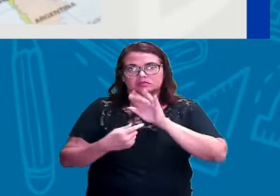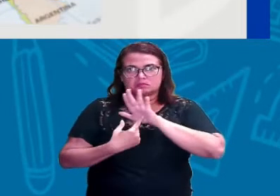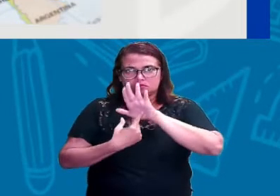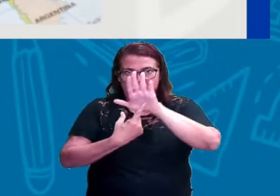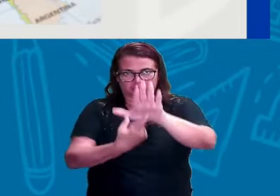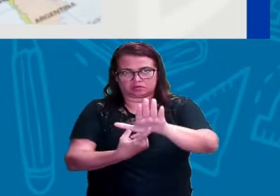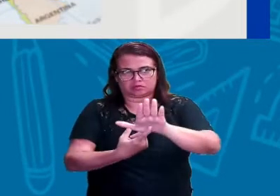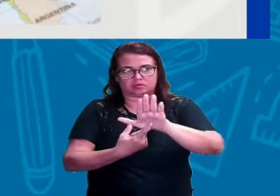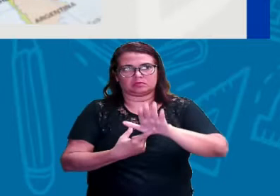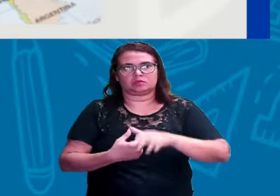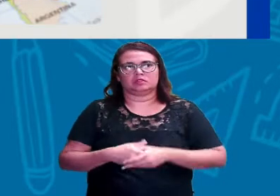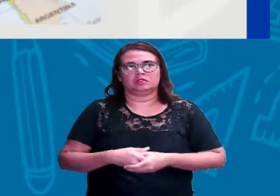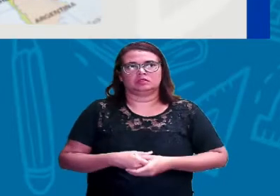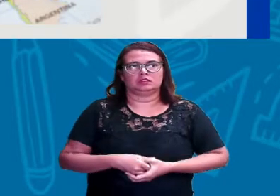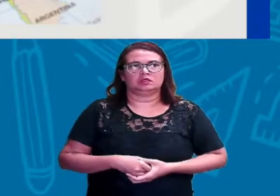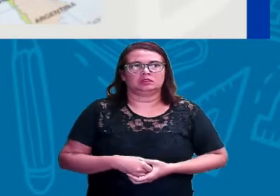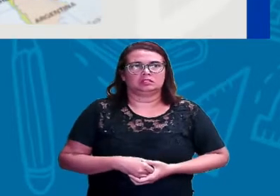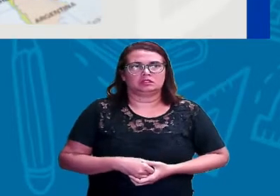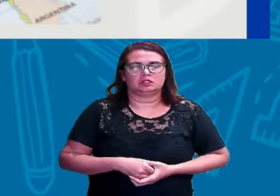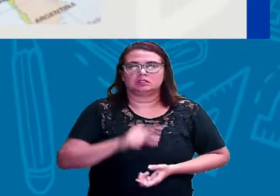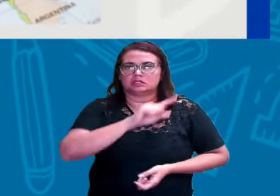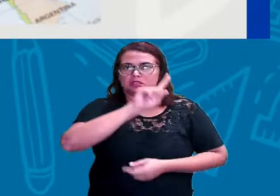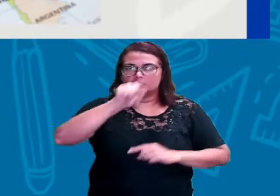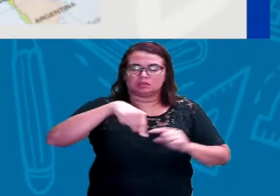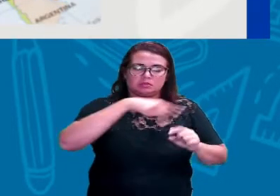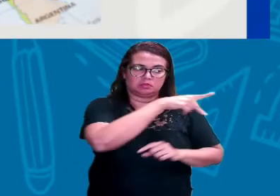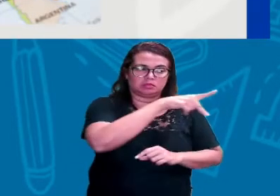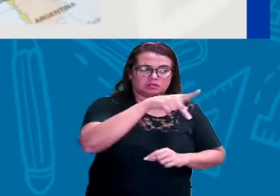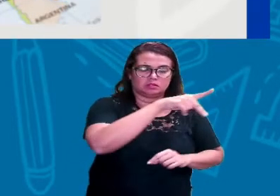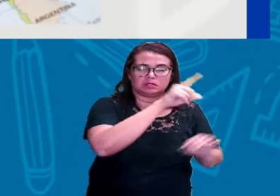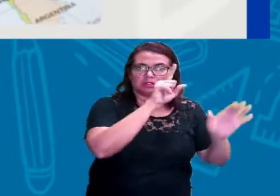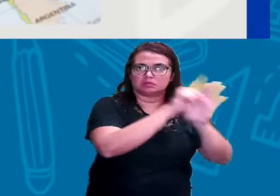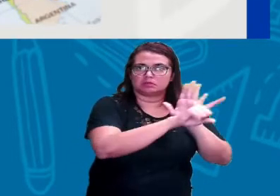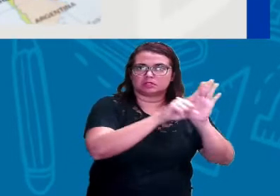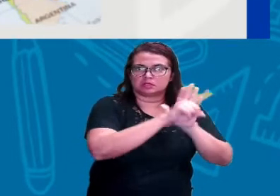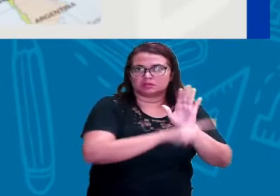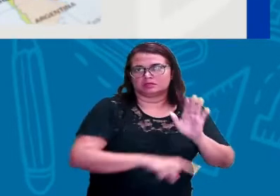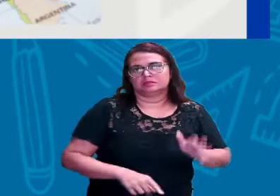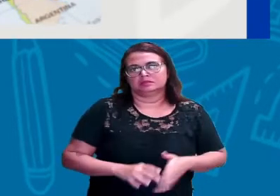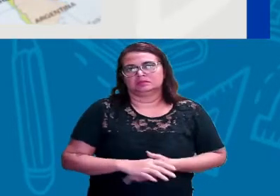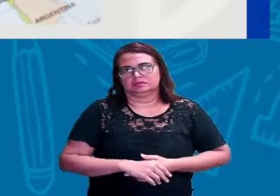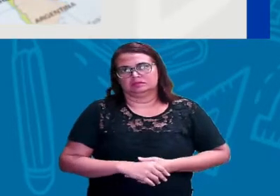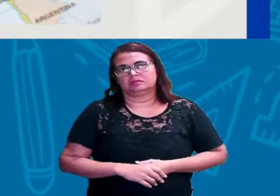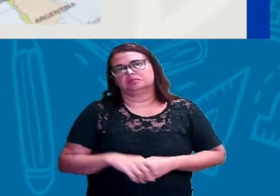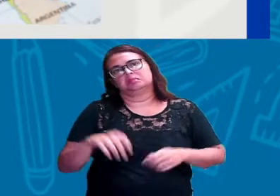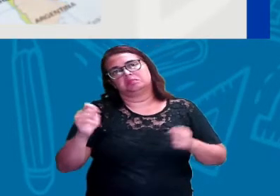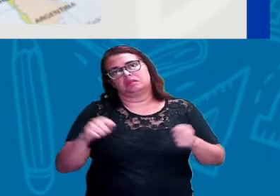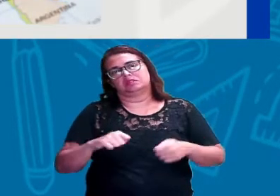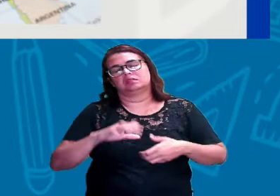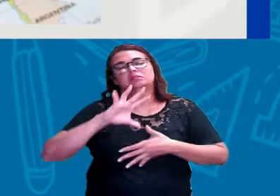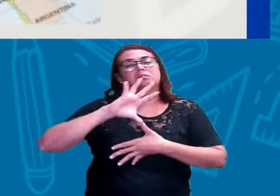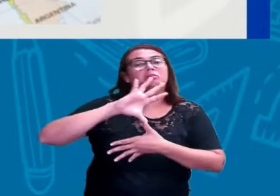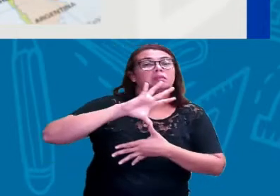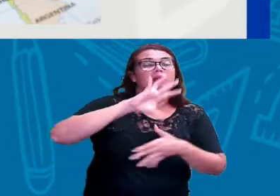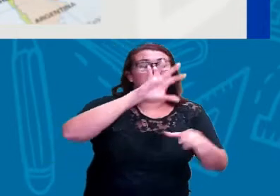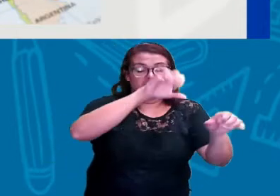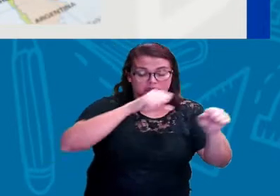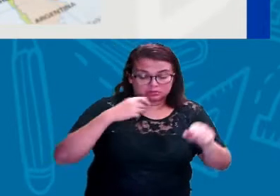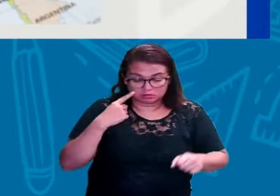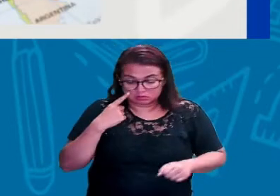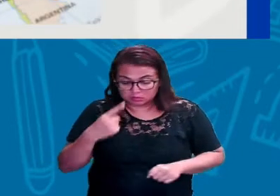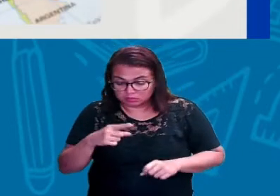aprimorando isso aí com os professores de vocês em sala de aula. Levem mapa para a sala de aula para fazer localização de